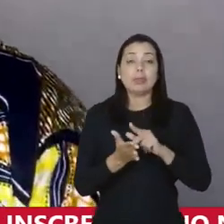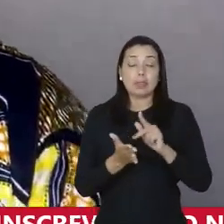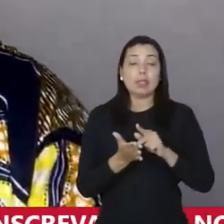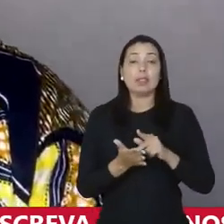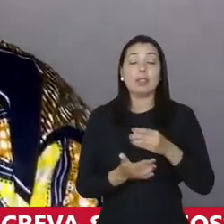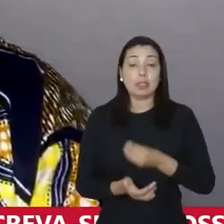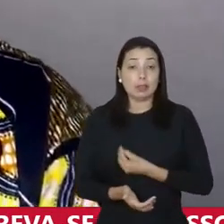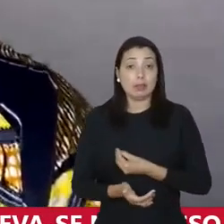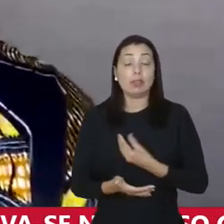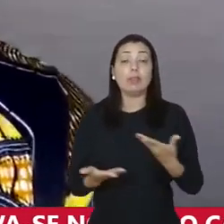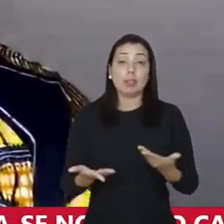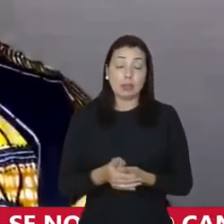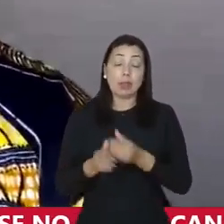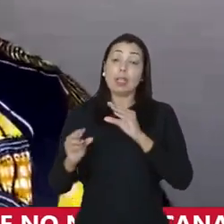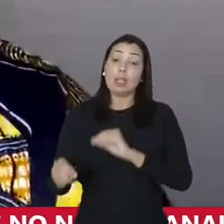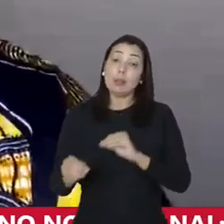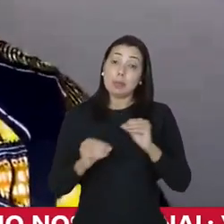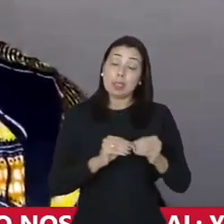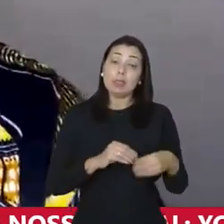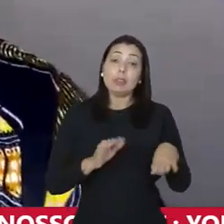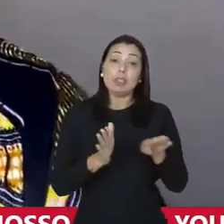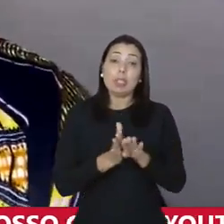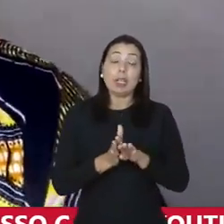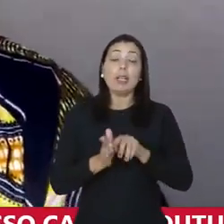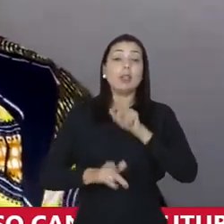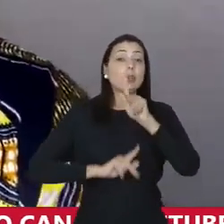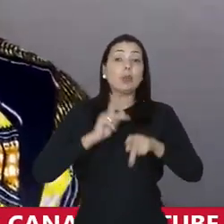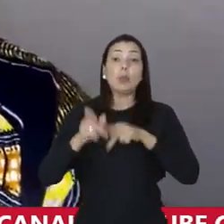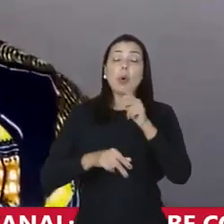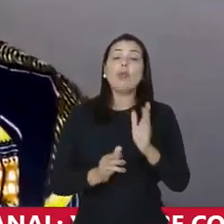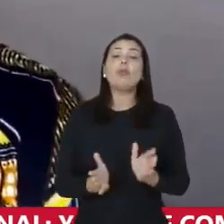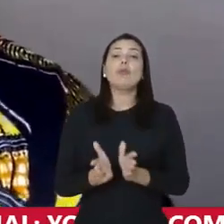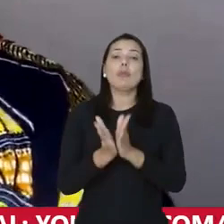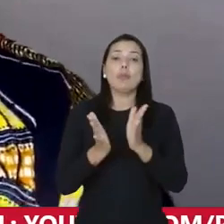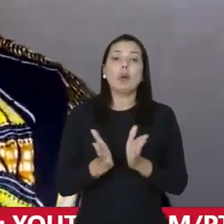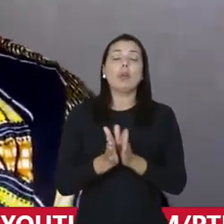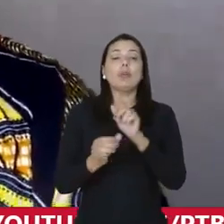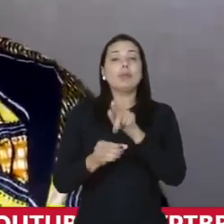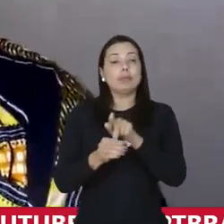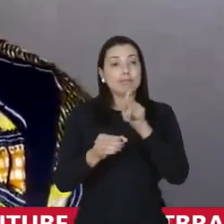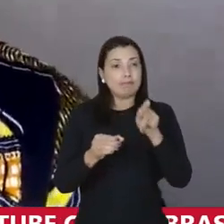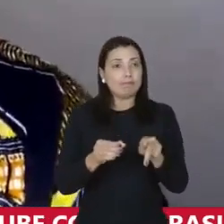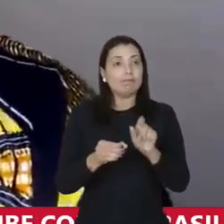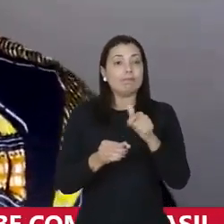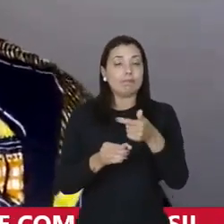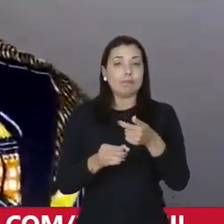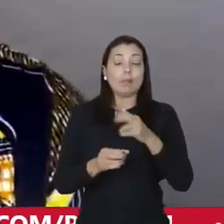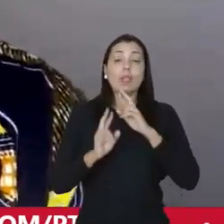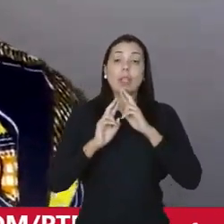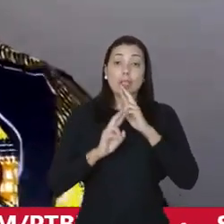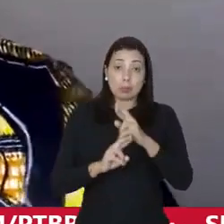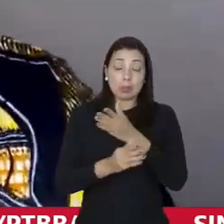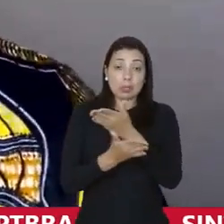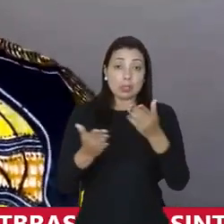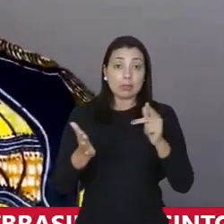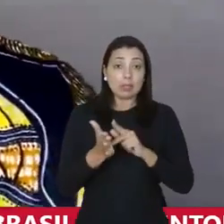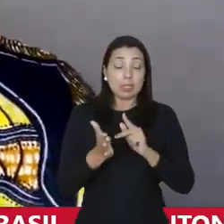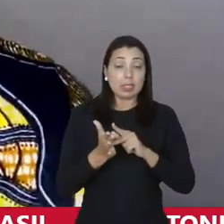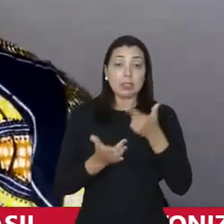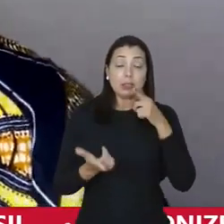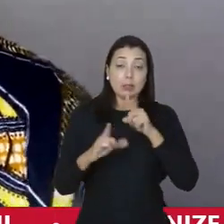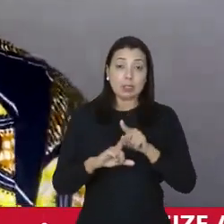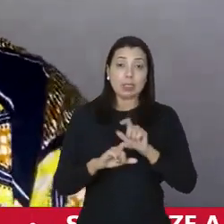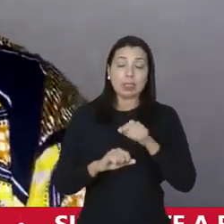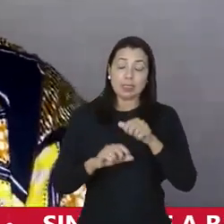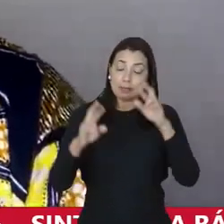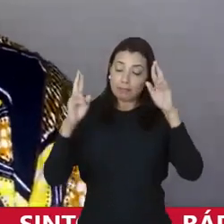que a gente está passando e essa mudança vai vir do povo pobre do povo de periferia a resposta vai se dar para que a gente consiga